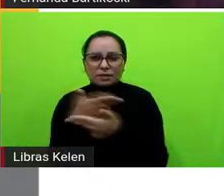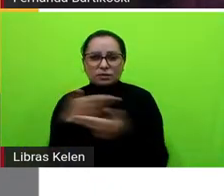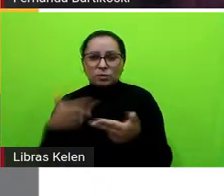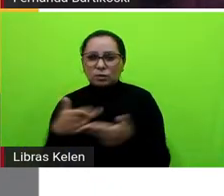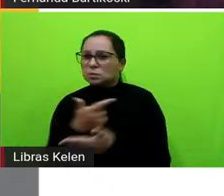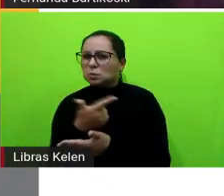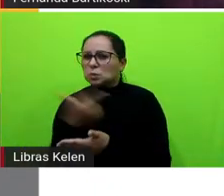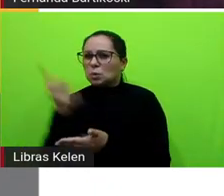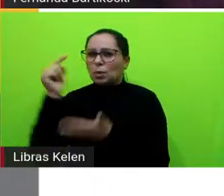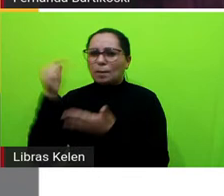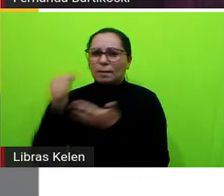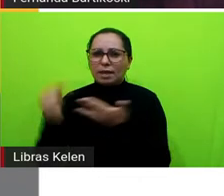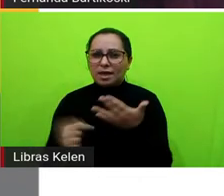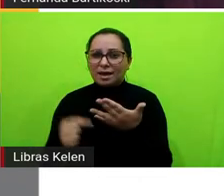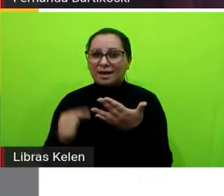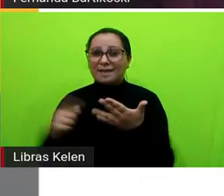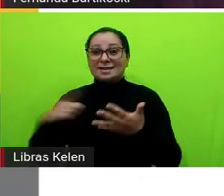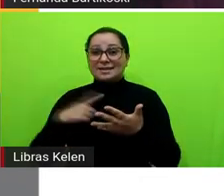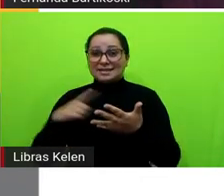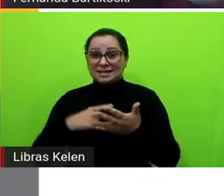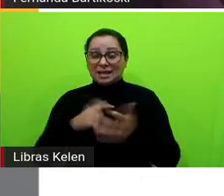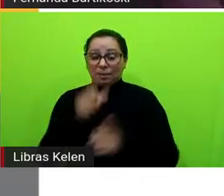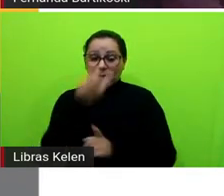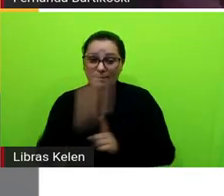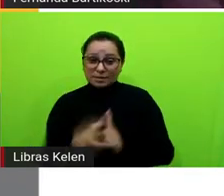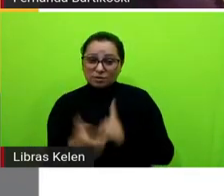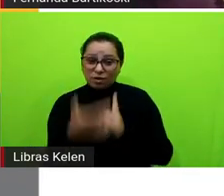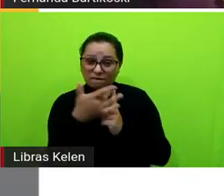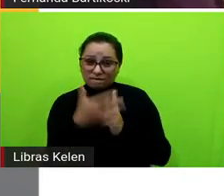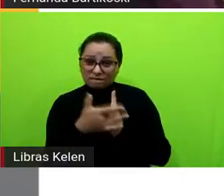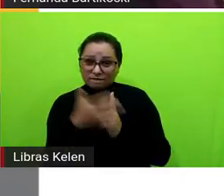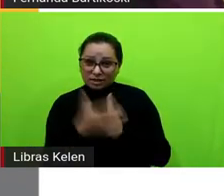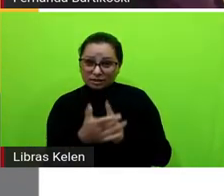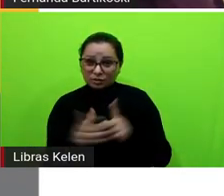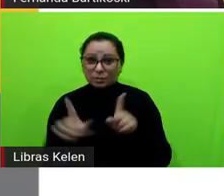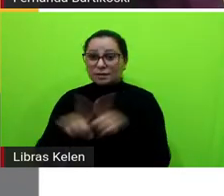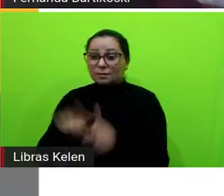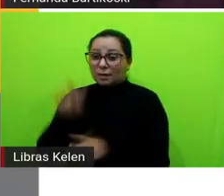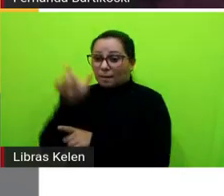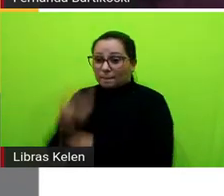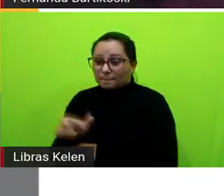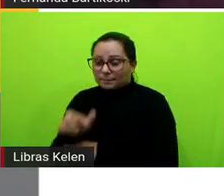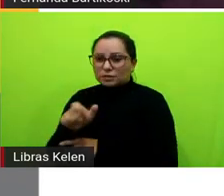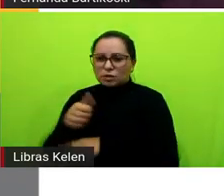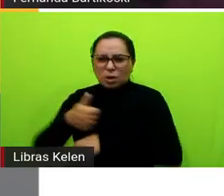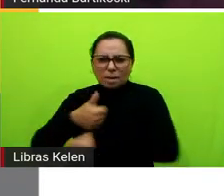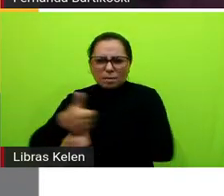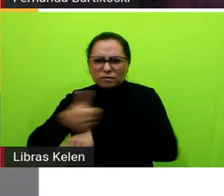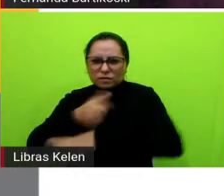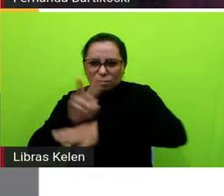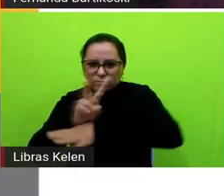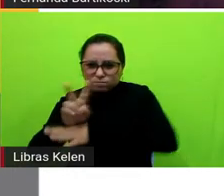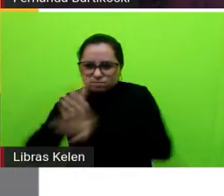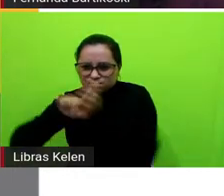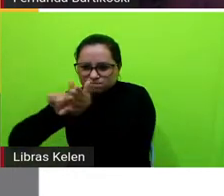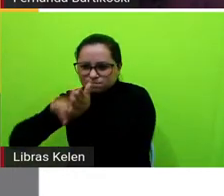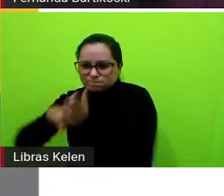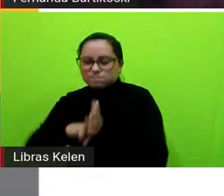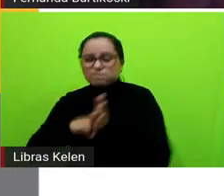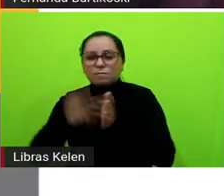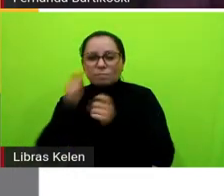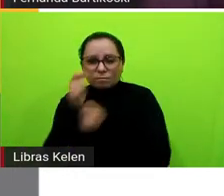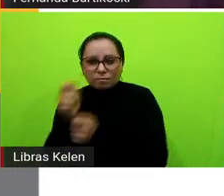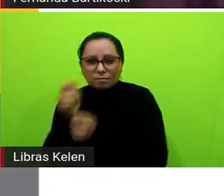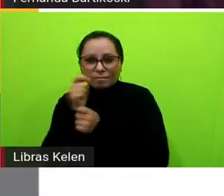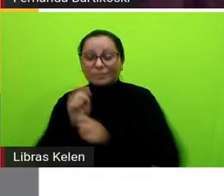existe uma vítima né e um detetive profissional diferente de uma narrativa de enigma